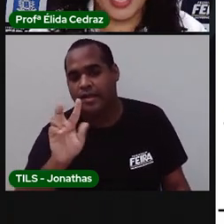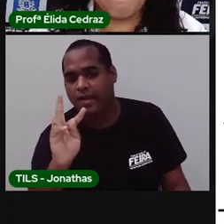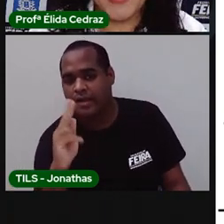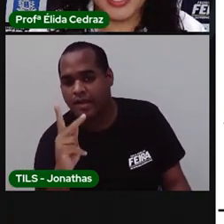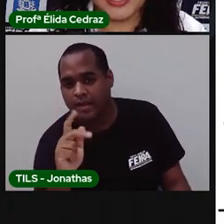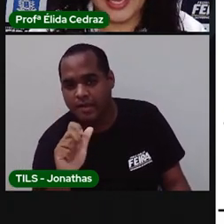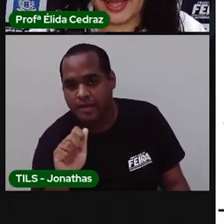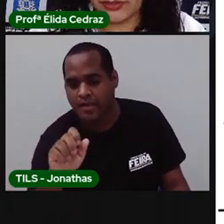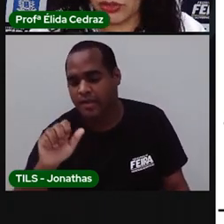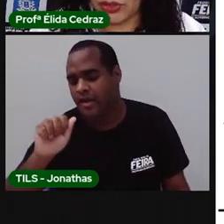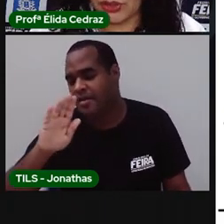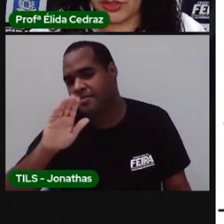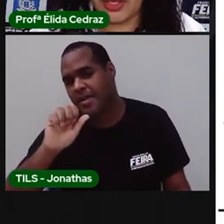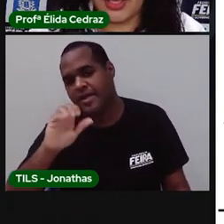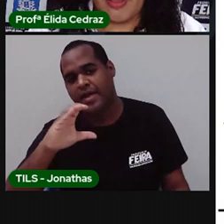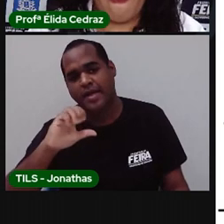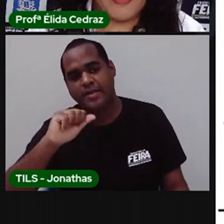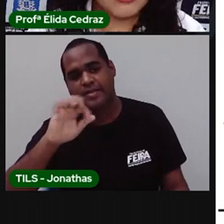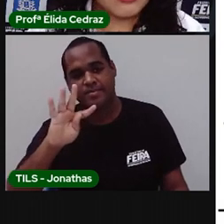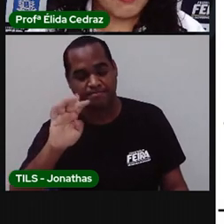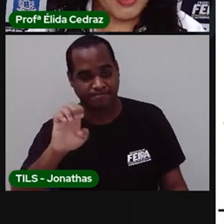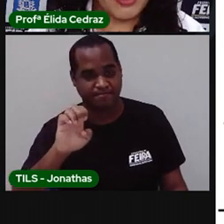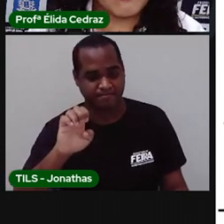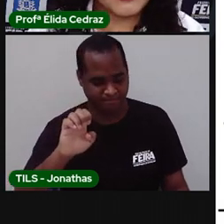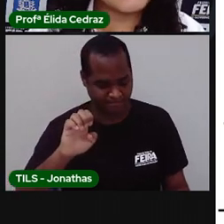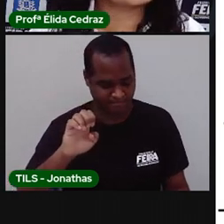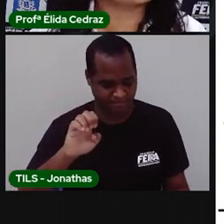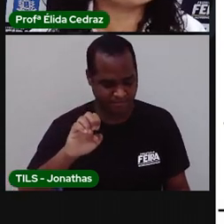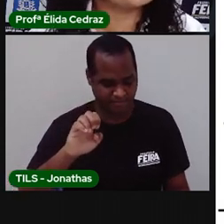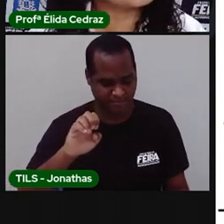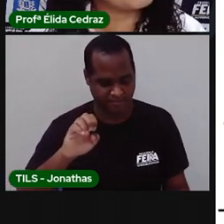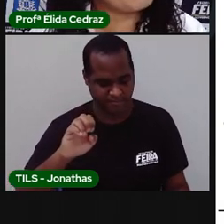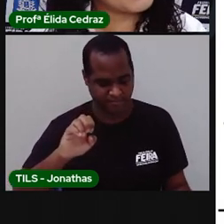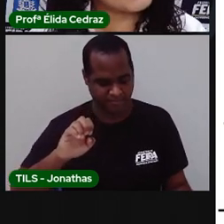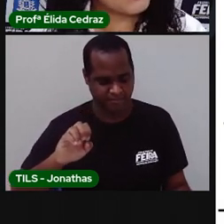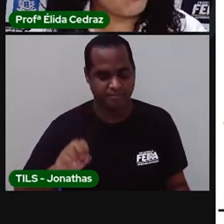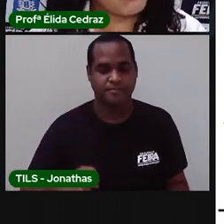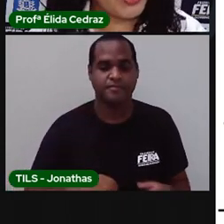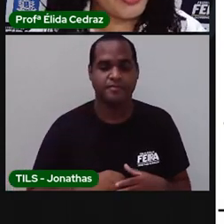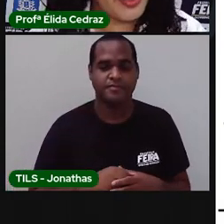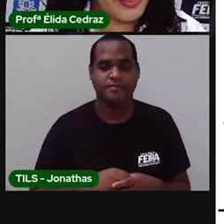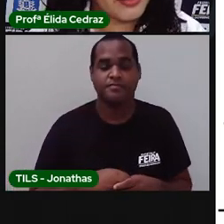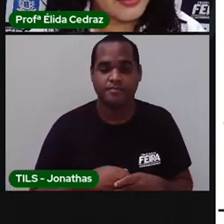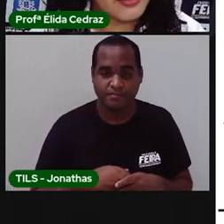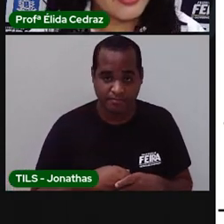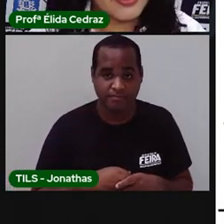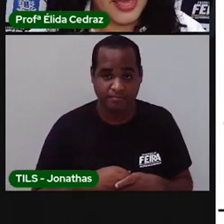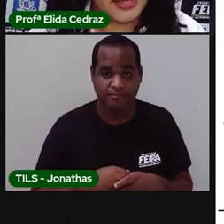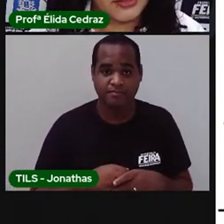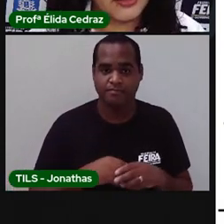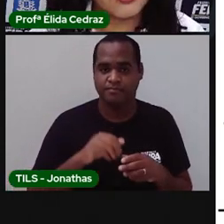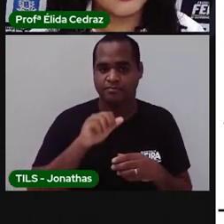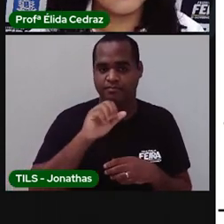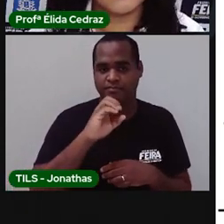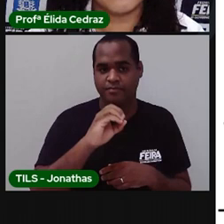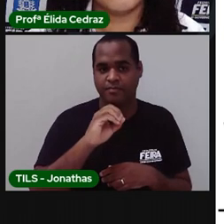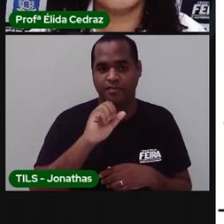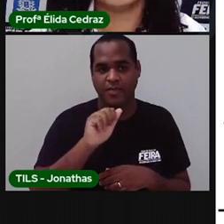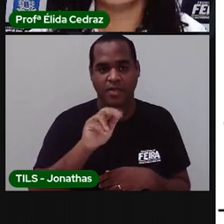e abacate. Aí são palavrinhas que começam apenas com vogais, certo?